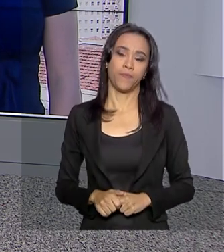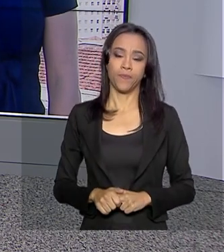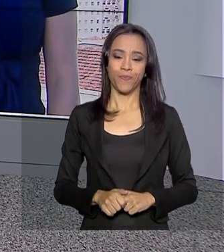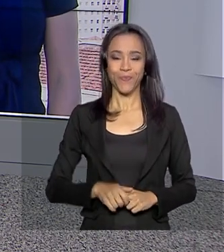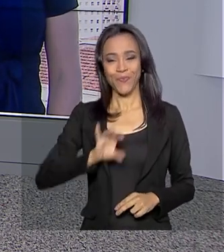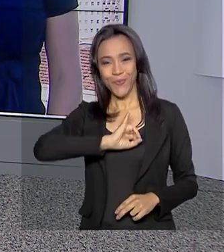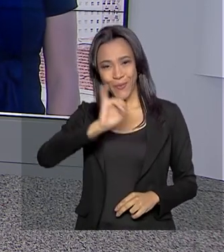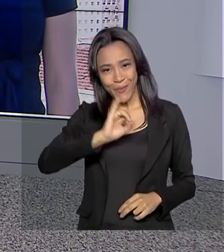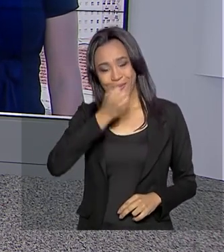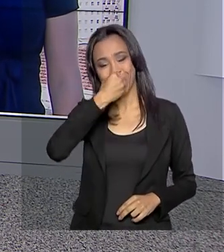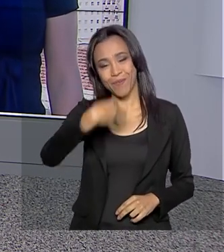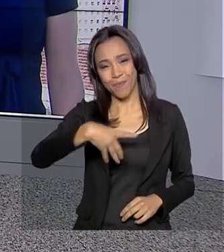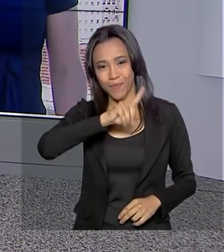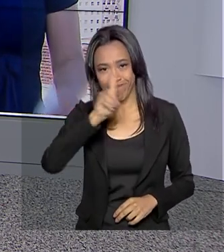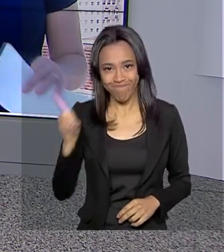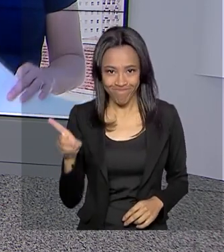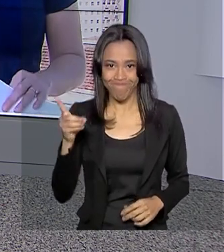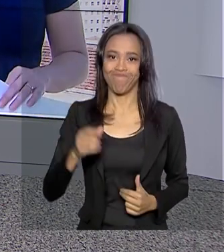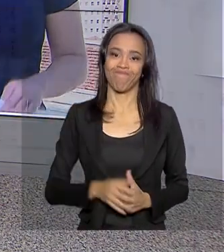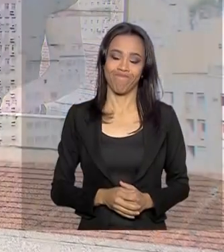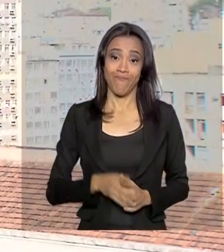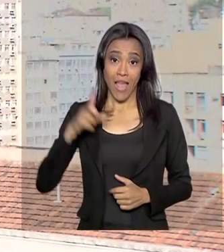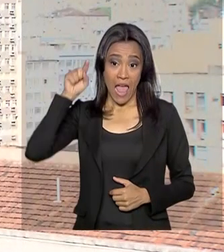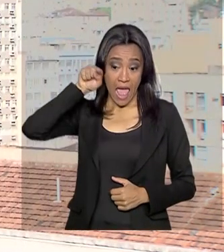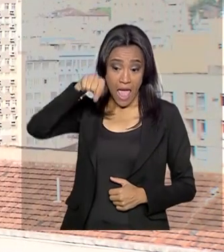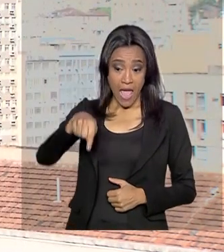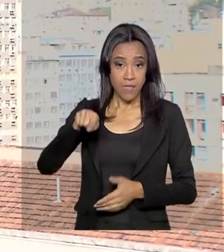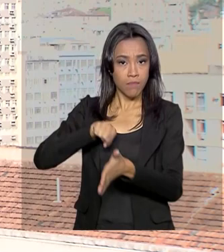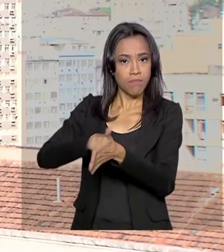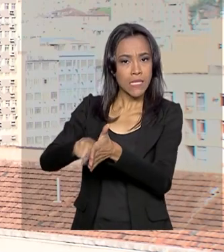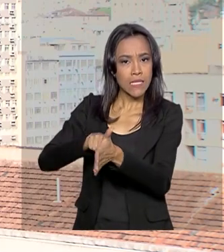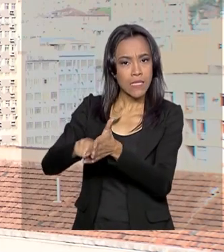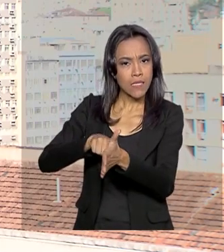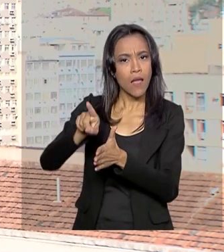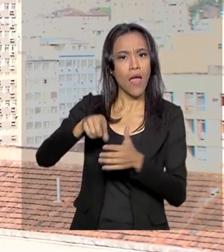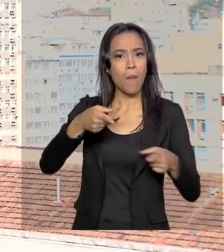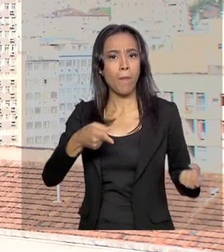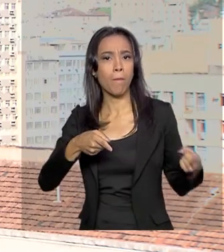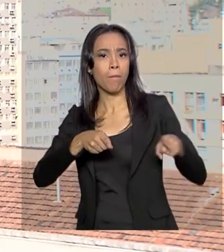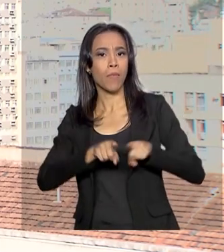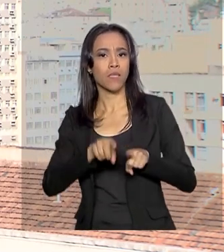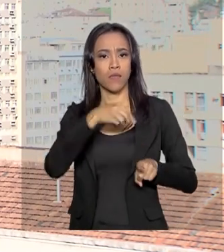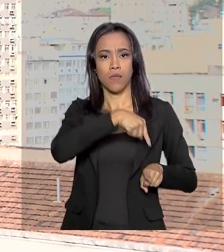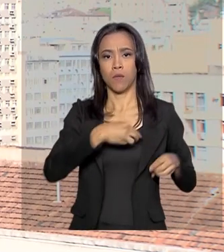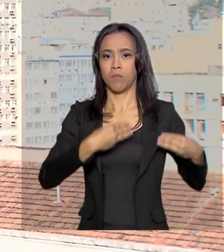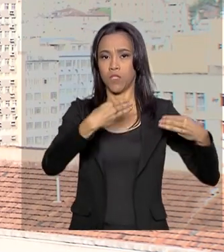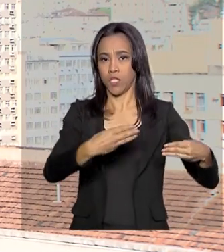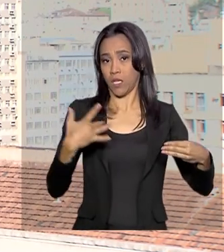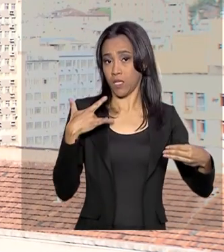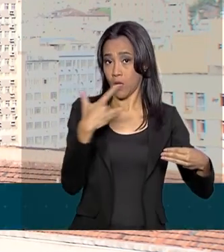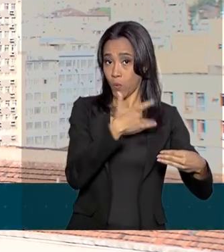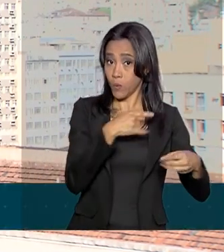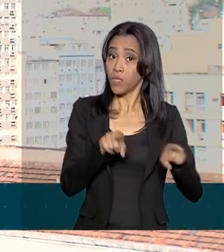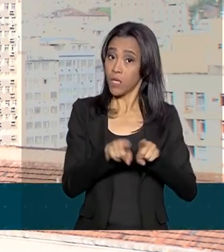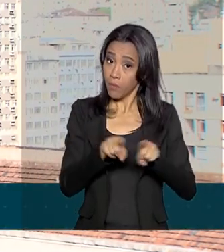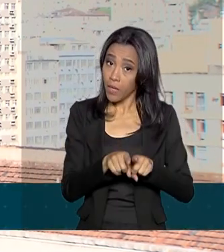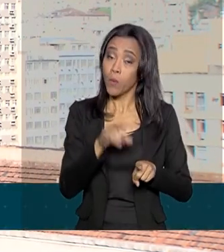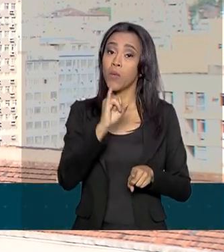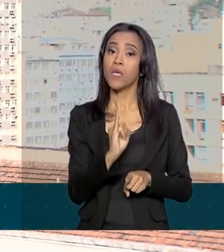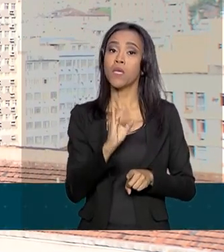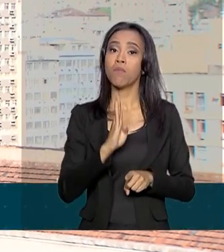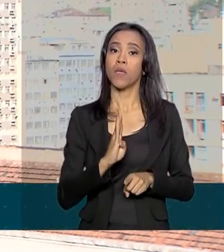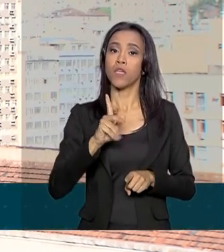Olá, Renata. Bom dia. A pesquisa é uma parceria do Ministério da Saúde com o IBGE. Isso era